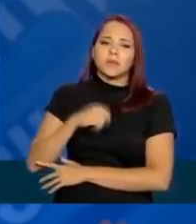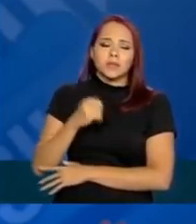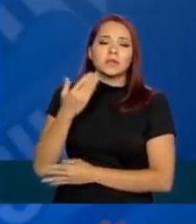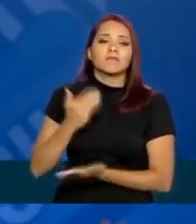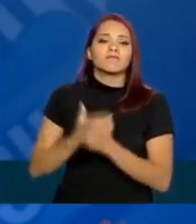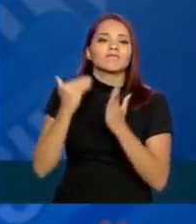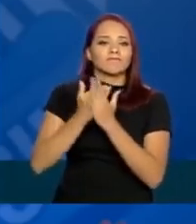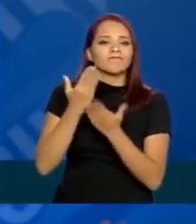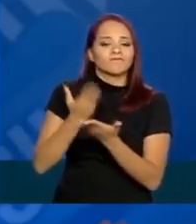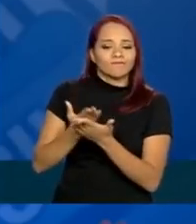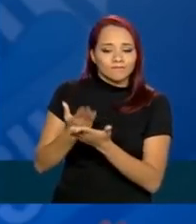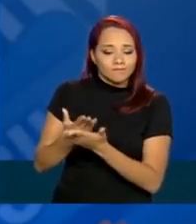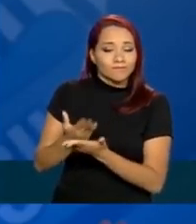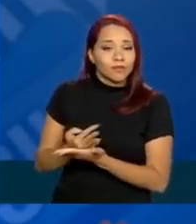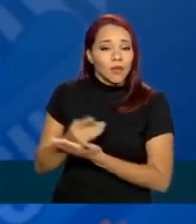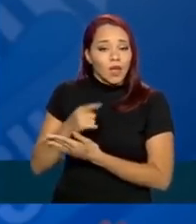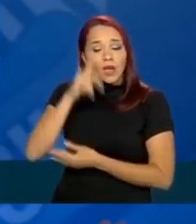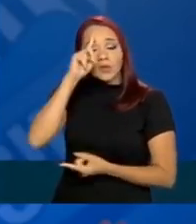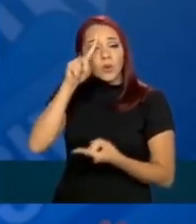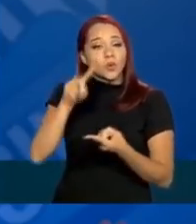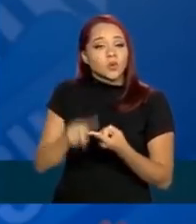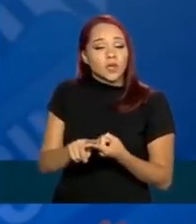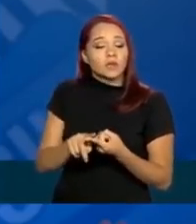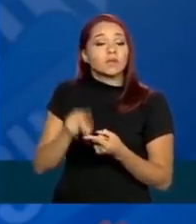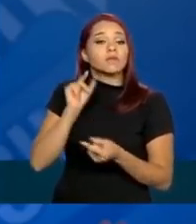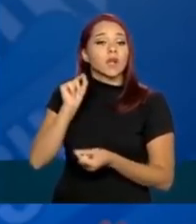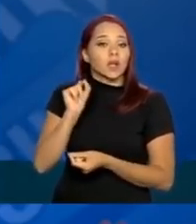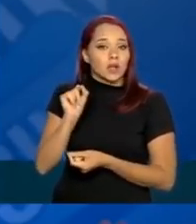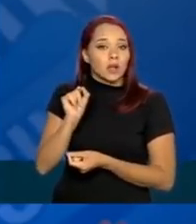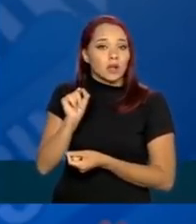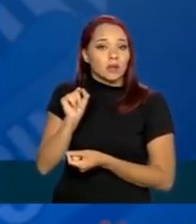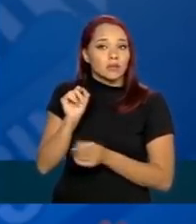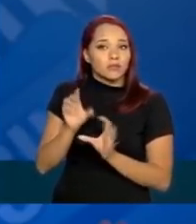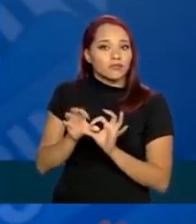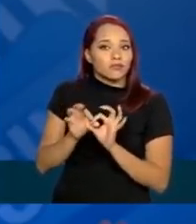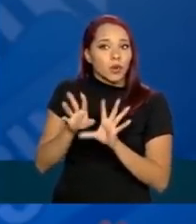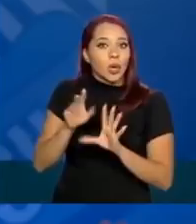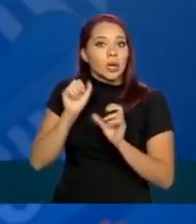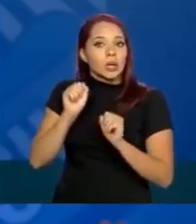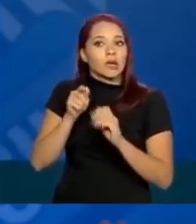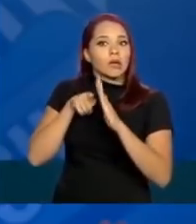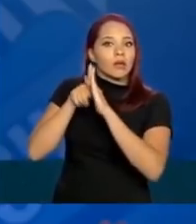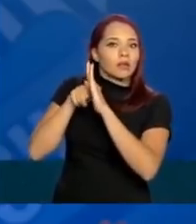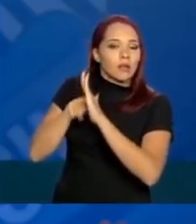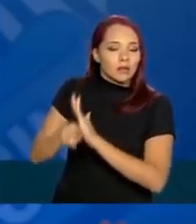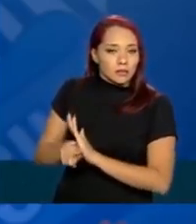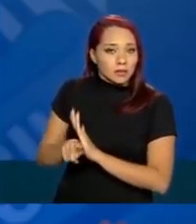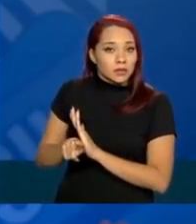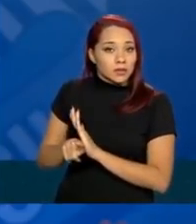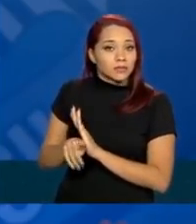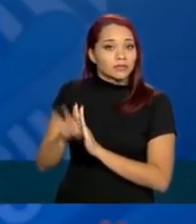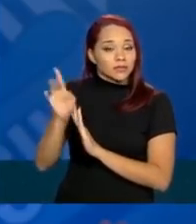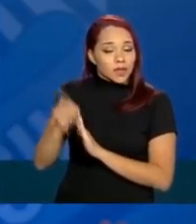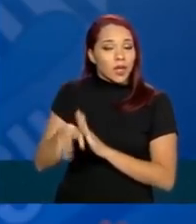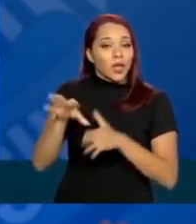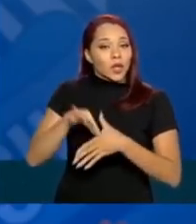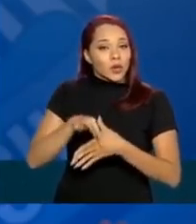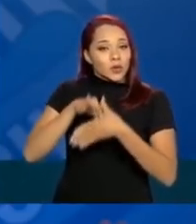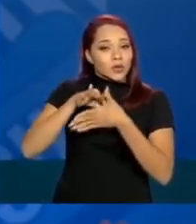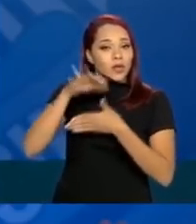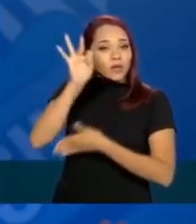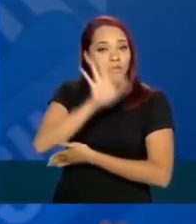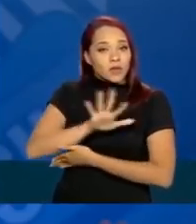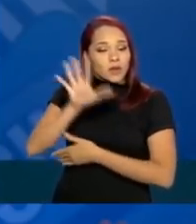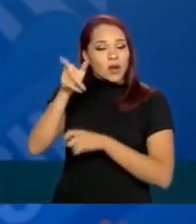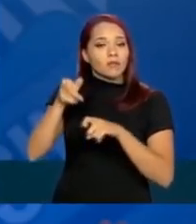estudo. Deliberamos por consenso. Para quem? Quem é que analisa isso? Conselho Federal